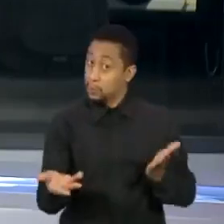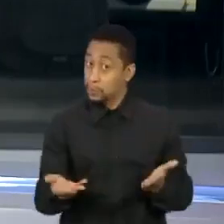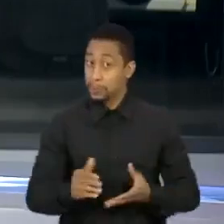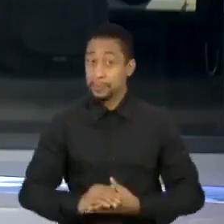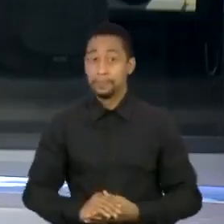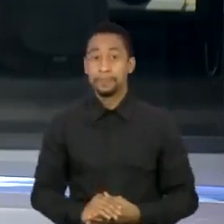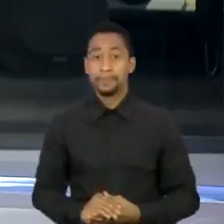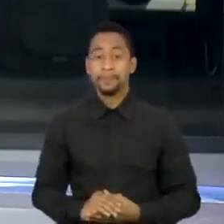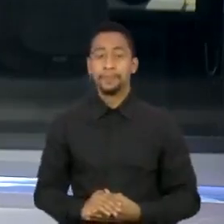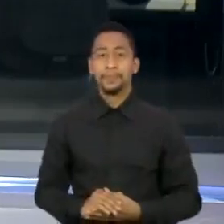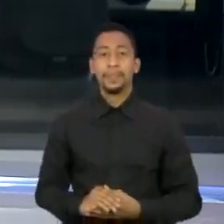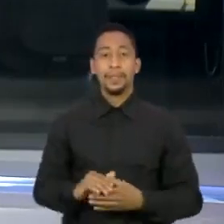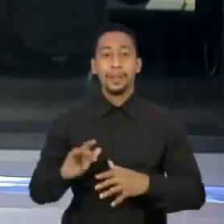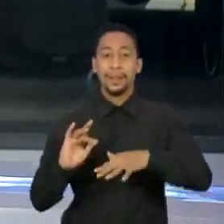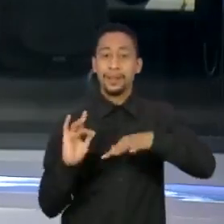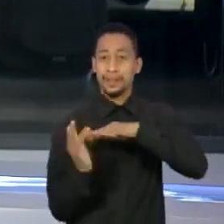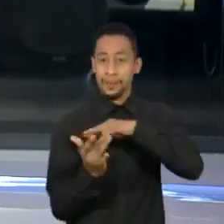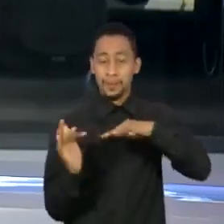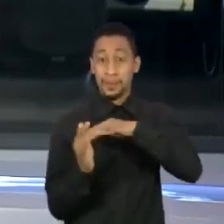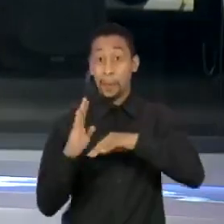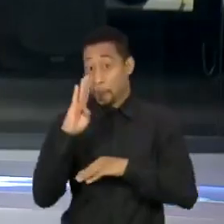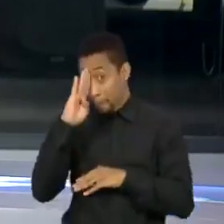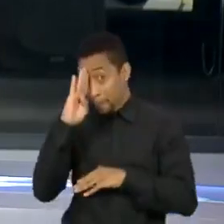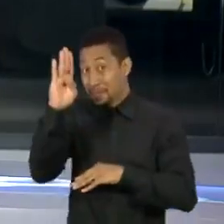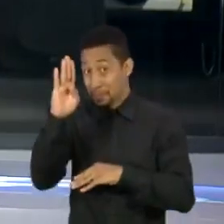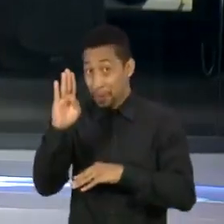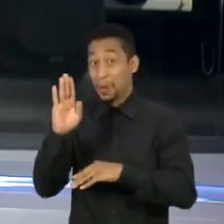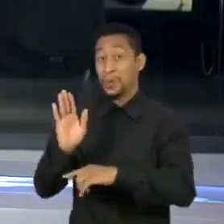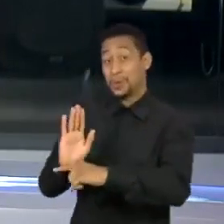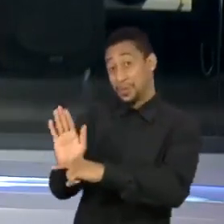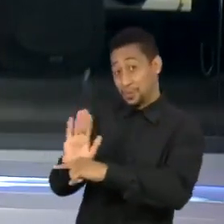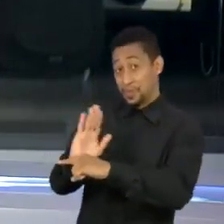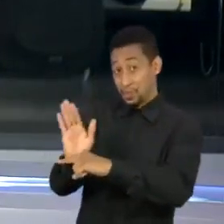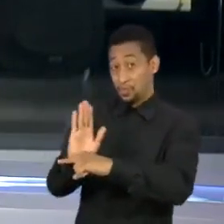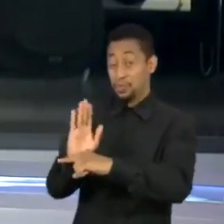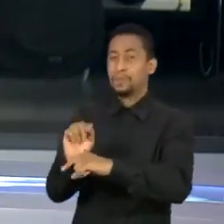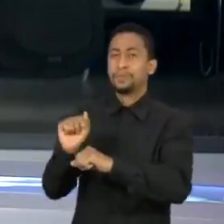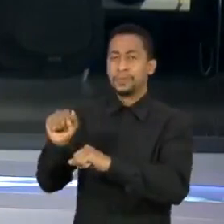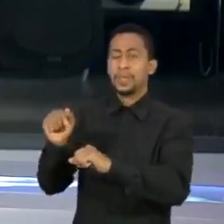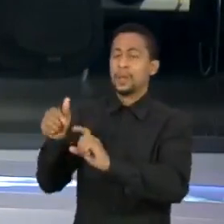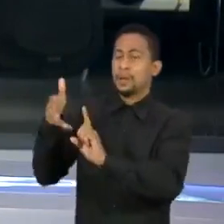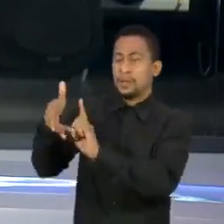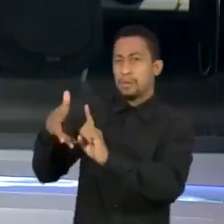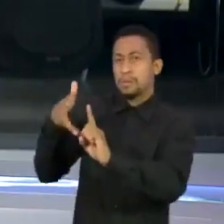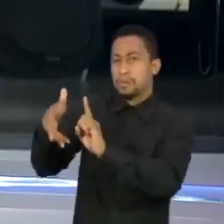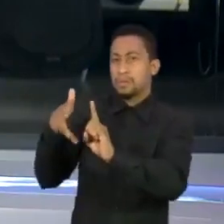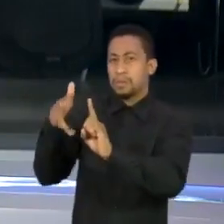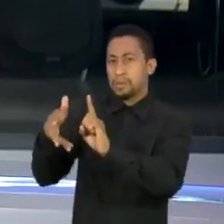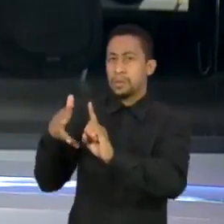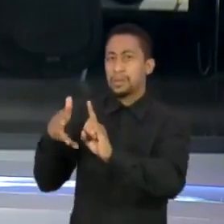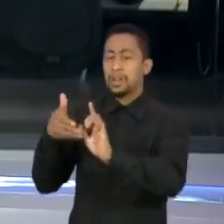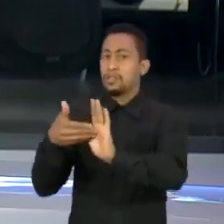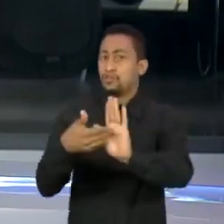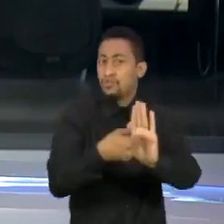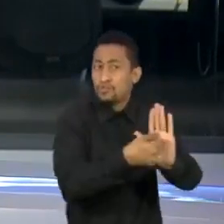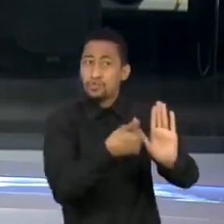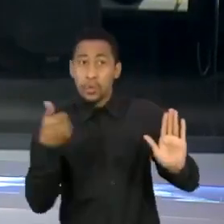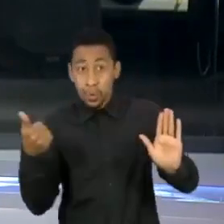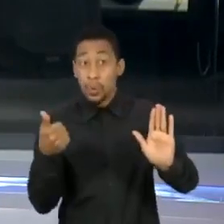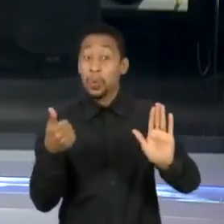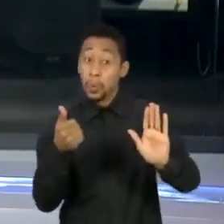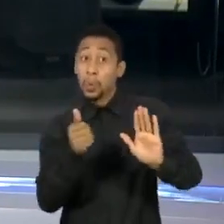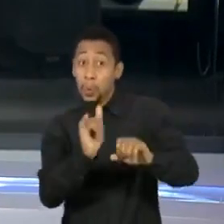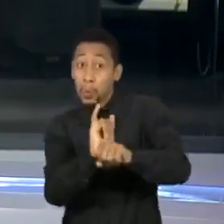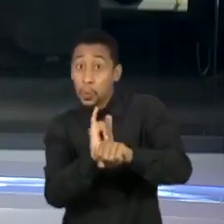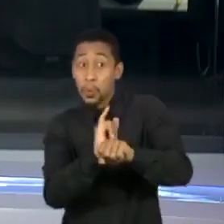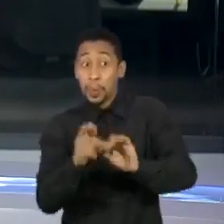A principal rede social de vídeos retirou do ar, por divulgação de informações falsas, postagens do canal do